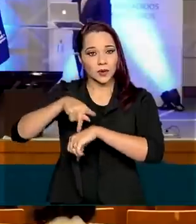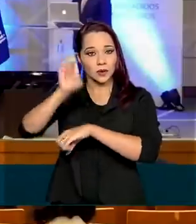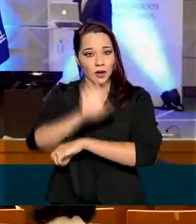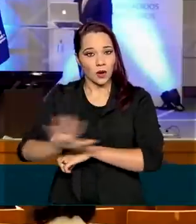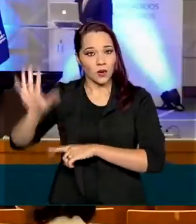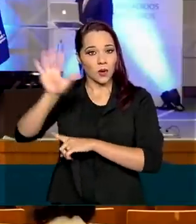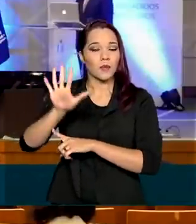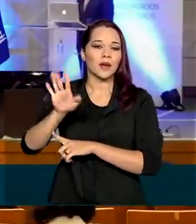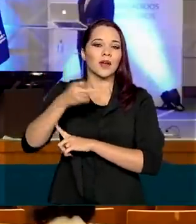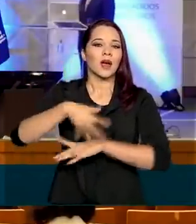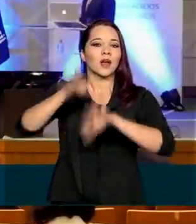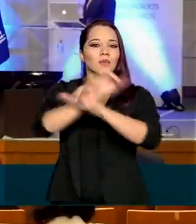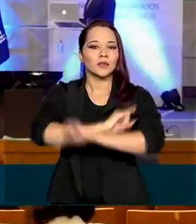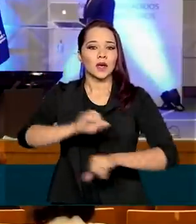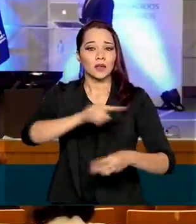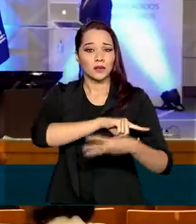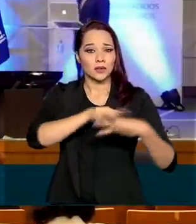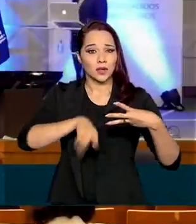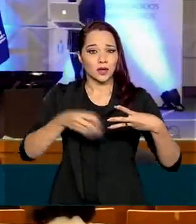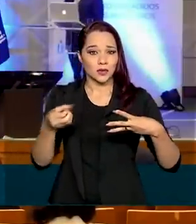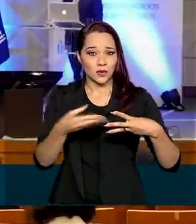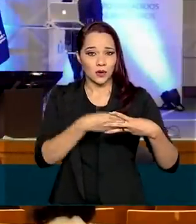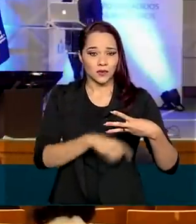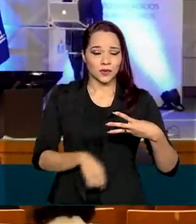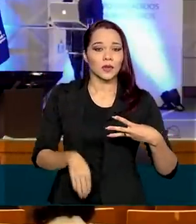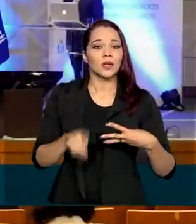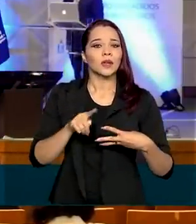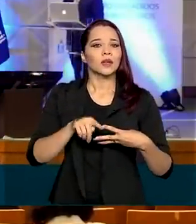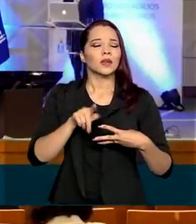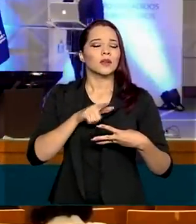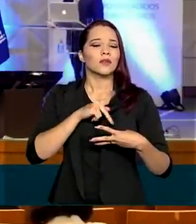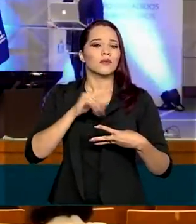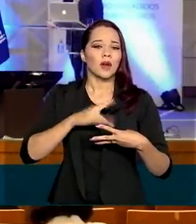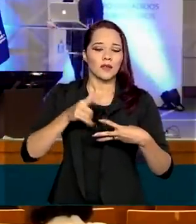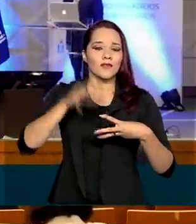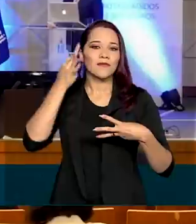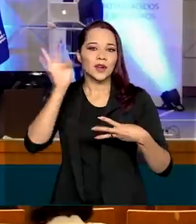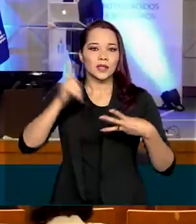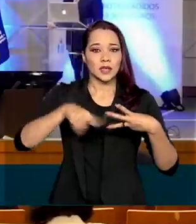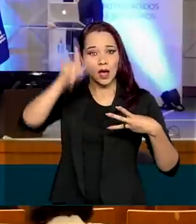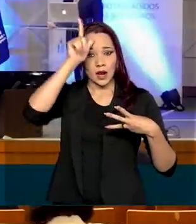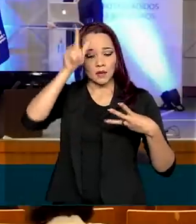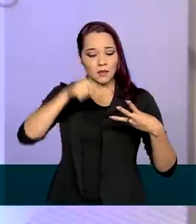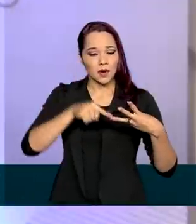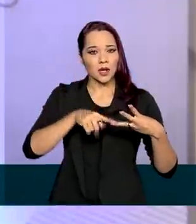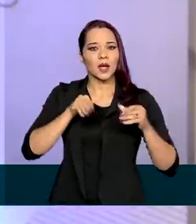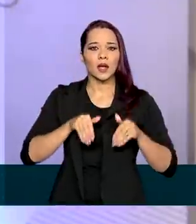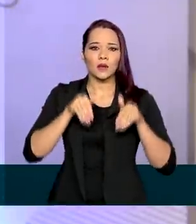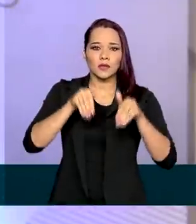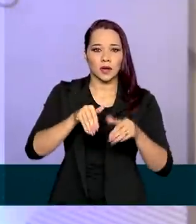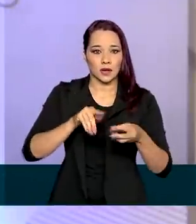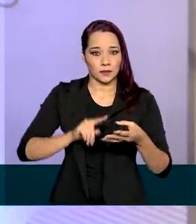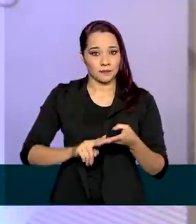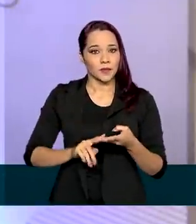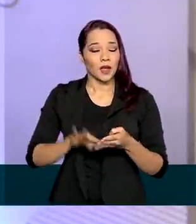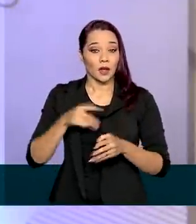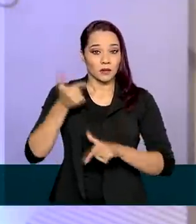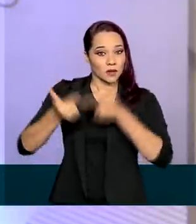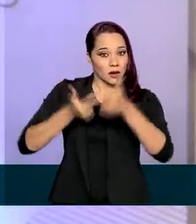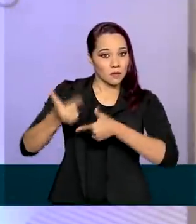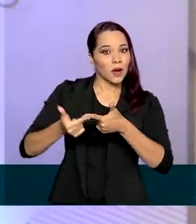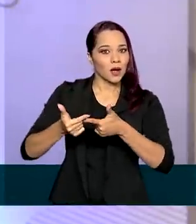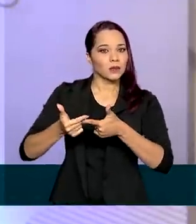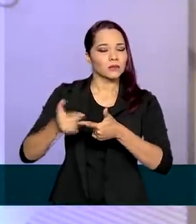foram anunciados três novos adidos agrícolas, que ficarão na França, Alemanha e Austrália. Além do trabalho